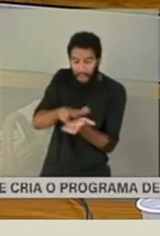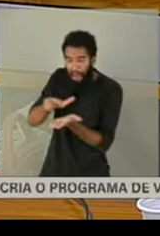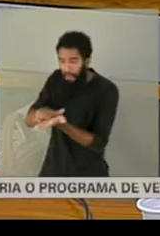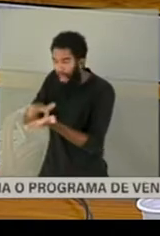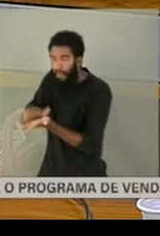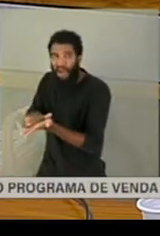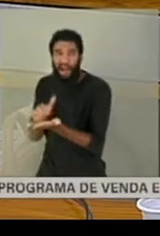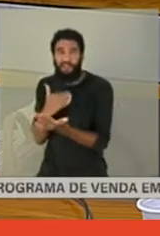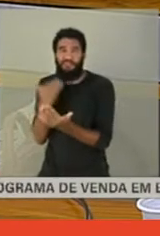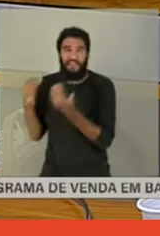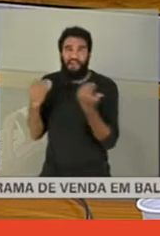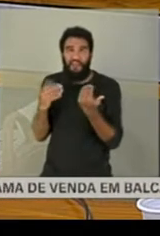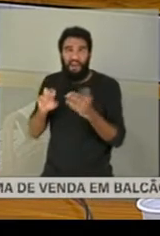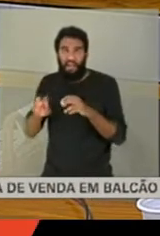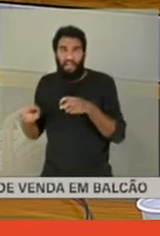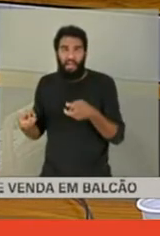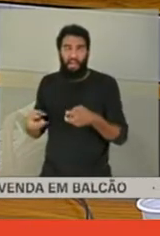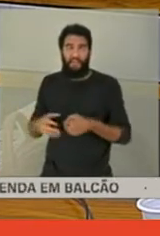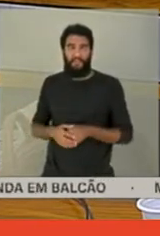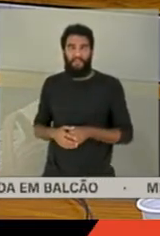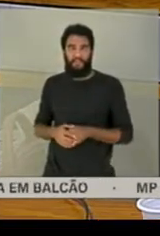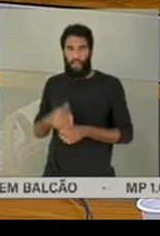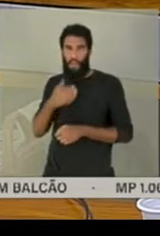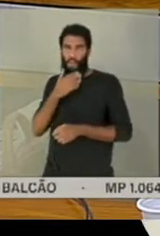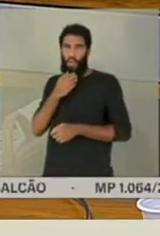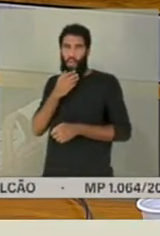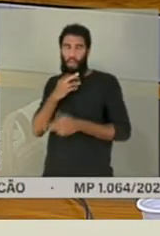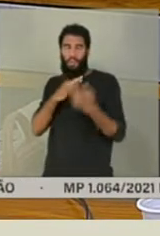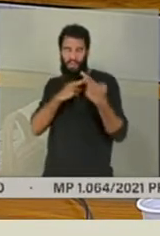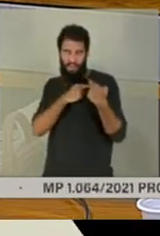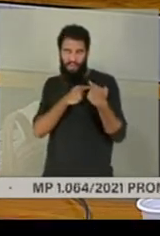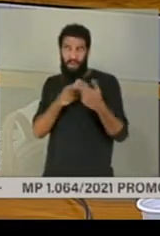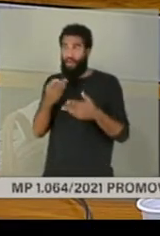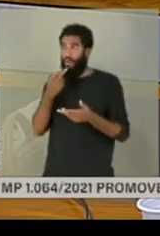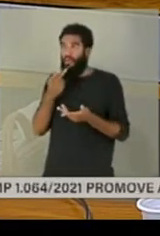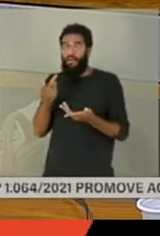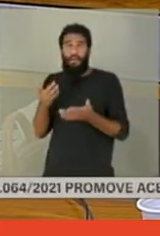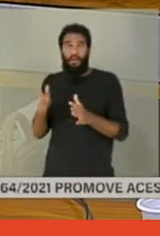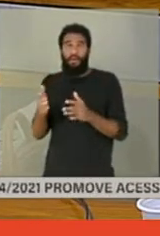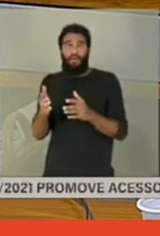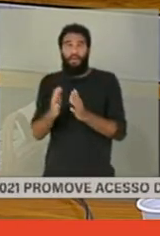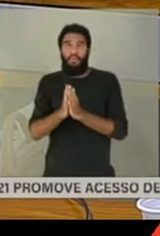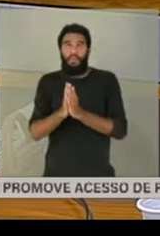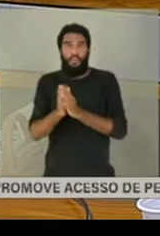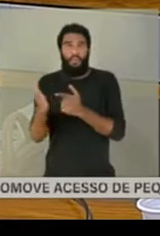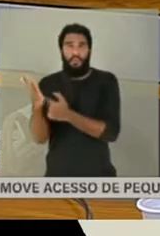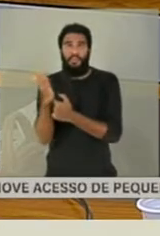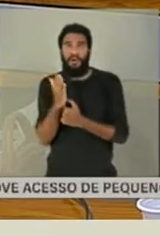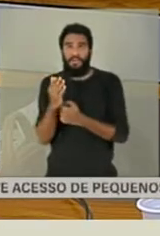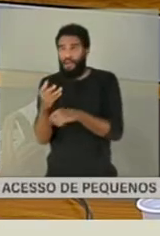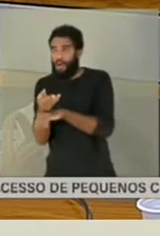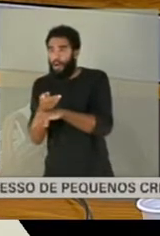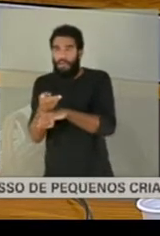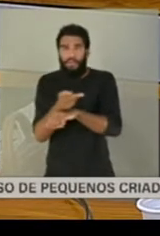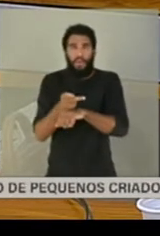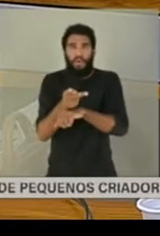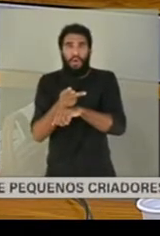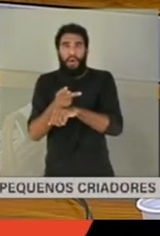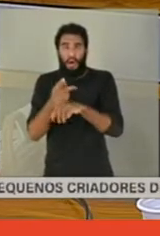E o rapaz que estava lá, que era responsável, pediu ajuda dela ainda para ela procurar o corpo do meu pai.